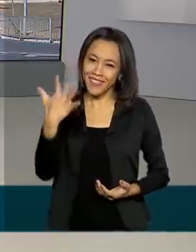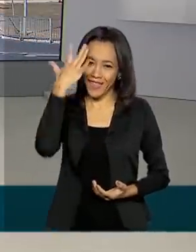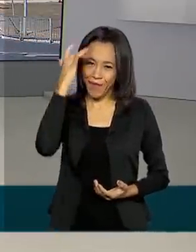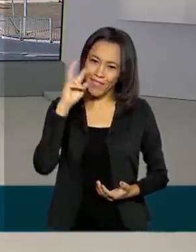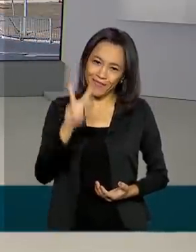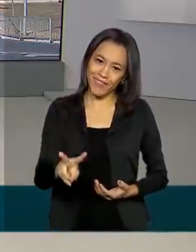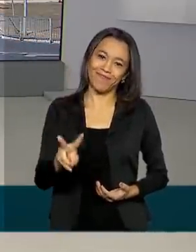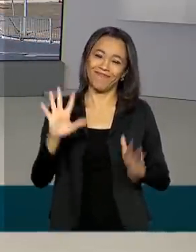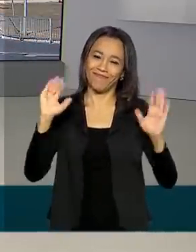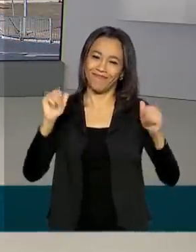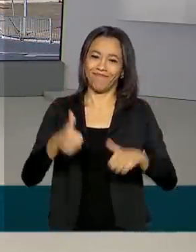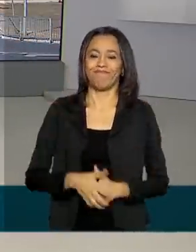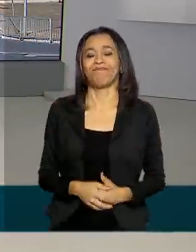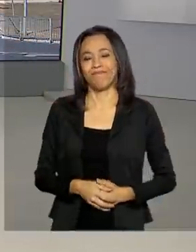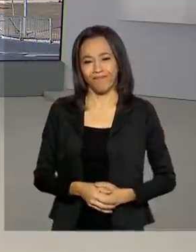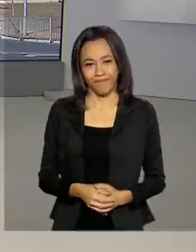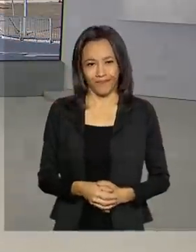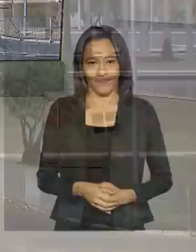vemos amanhã. Até lá.